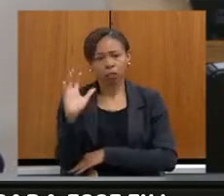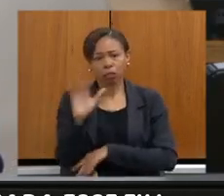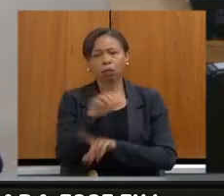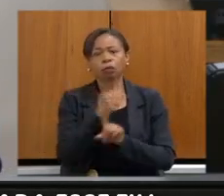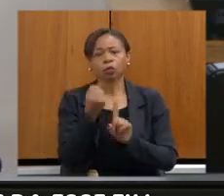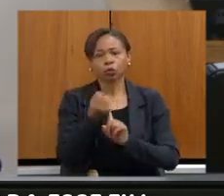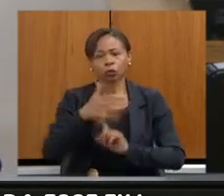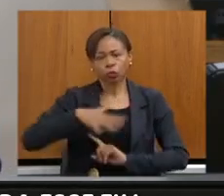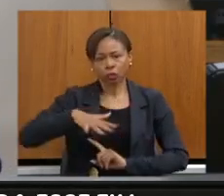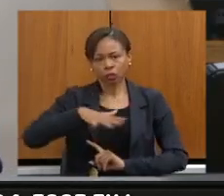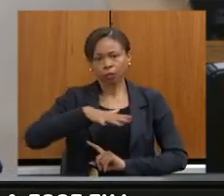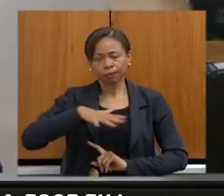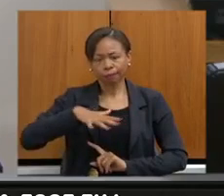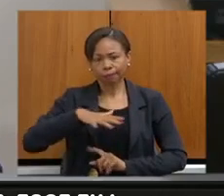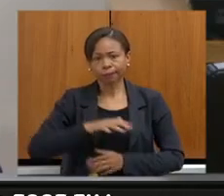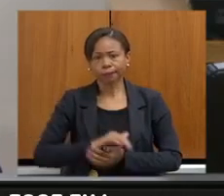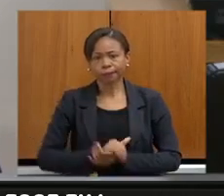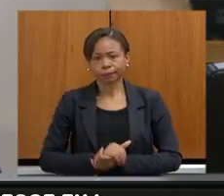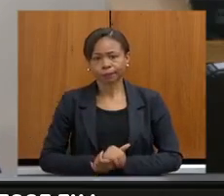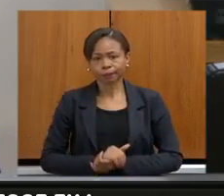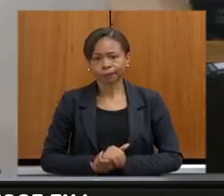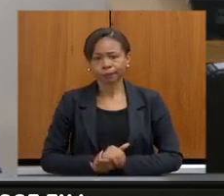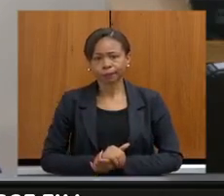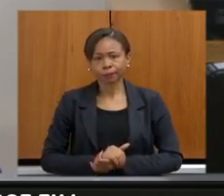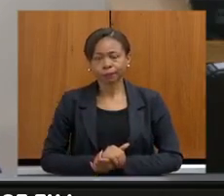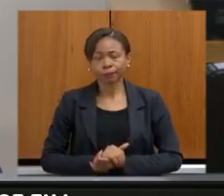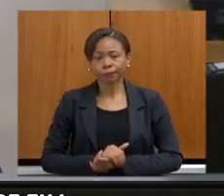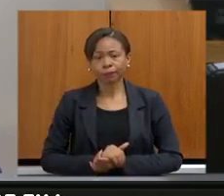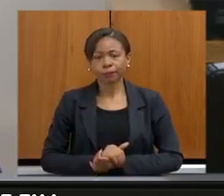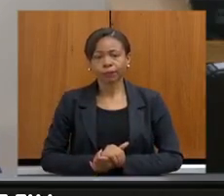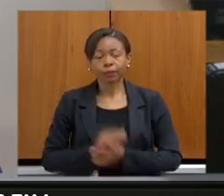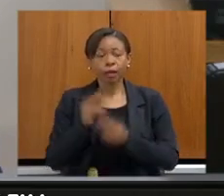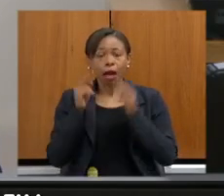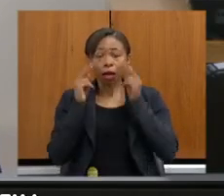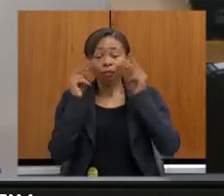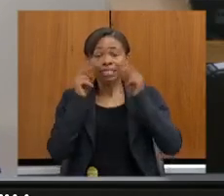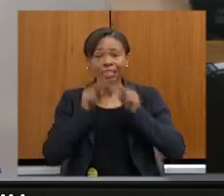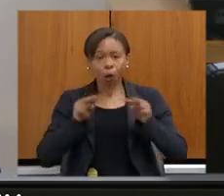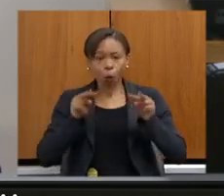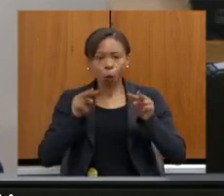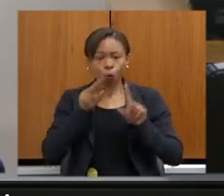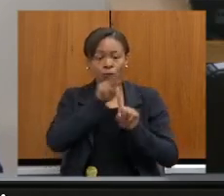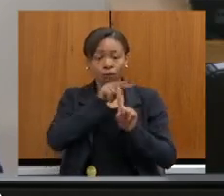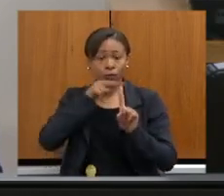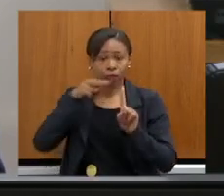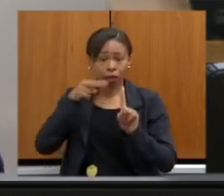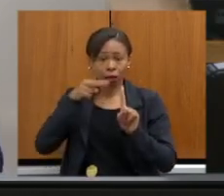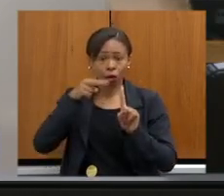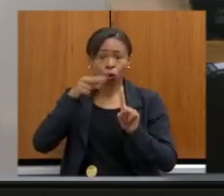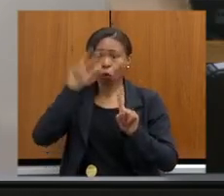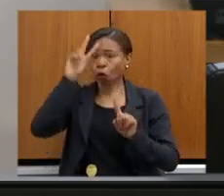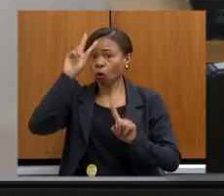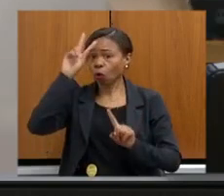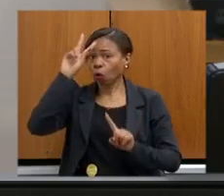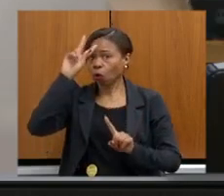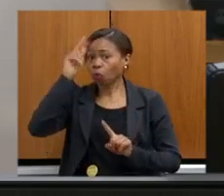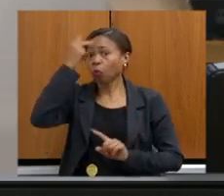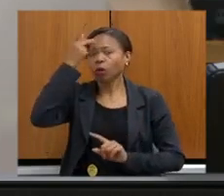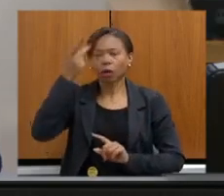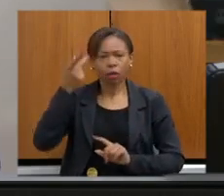Eu acredito que a mudança de visão é extremamente necessária. e também envolver